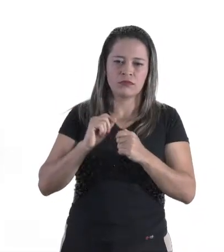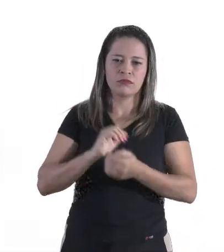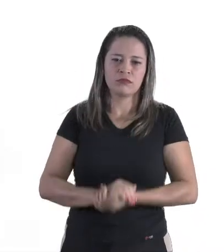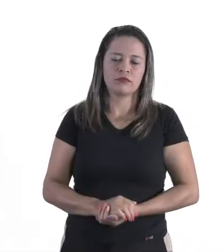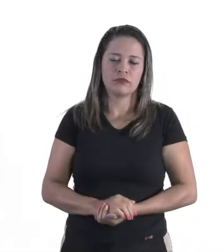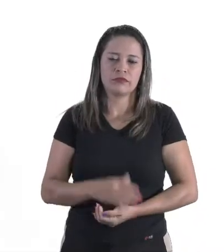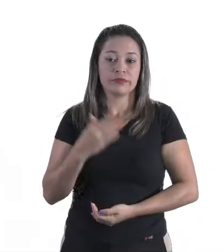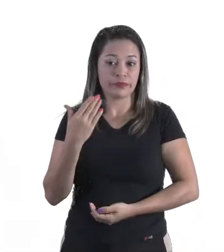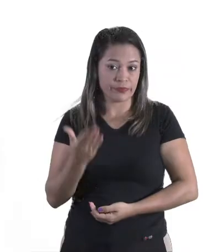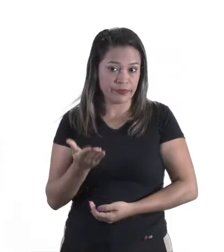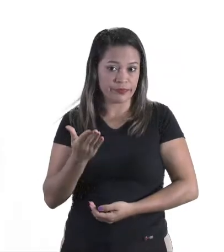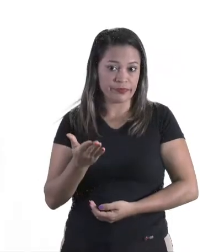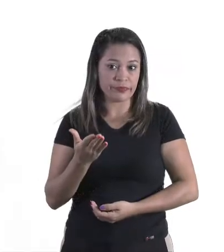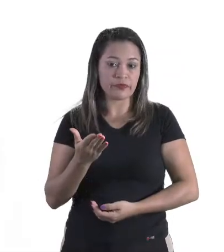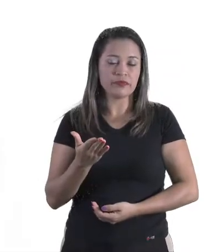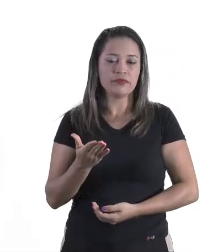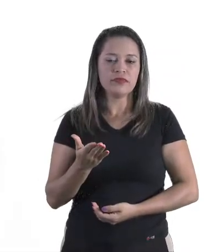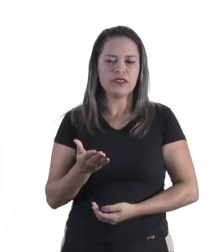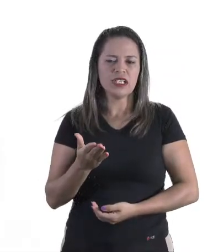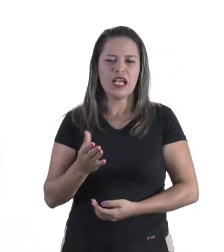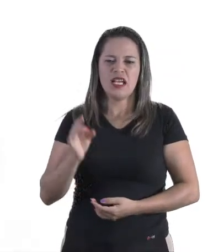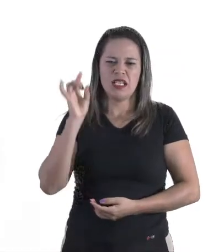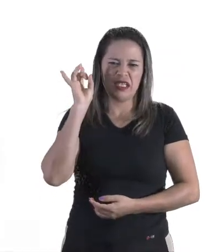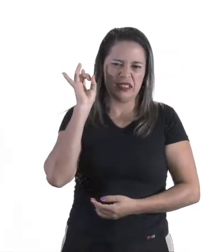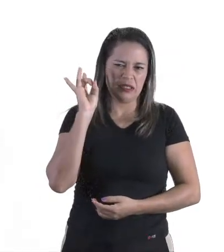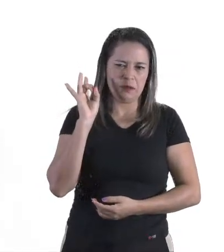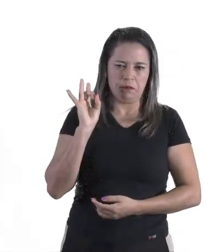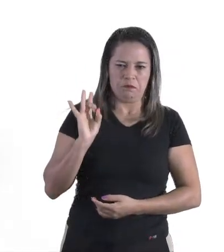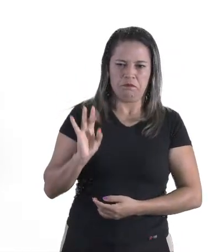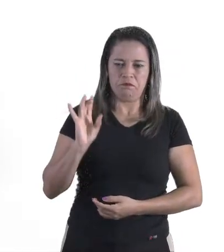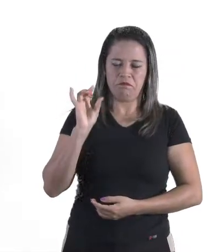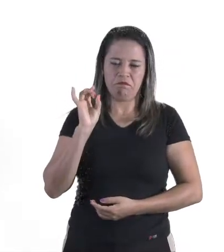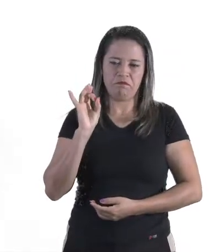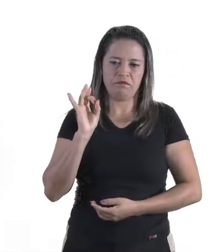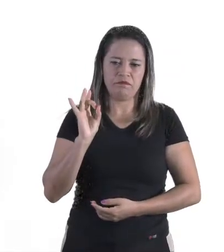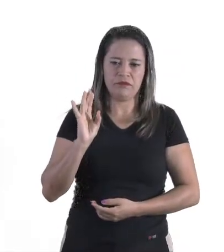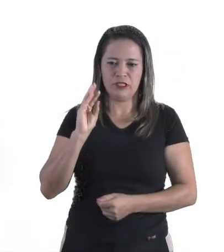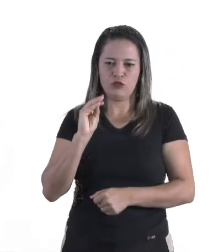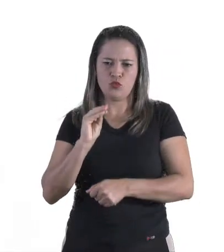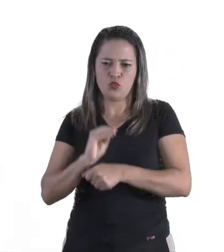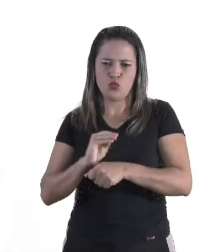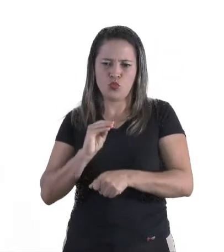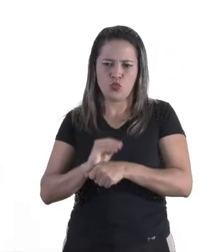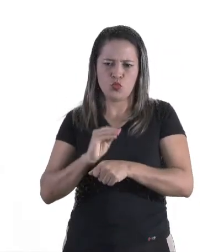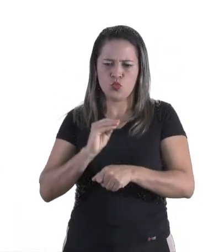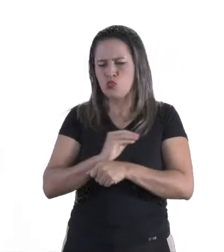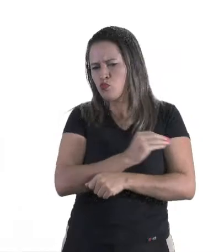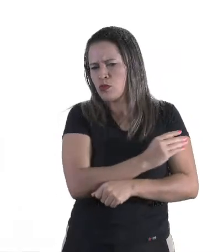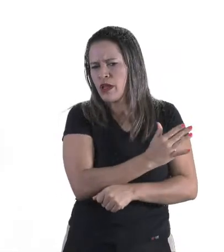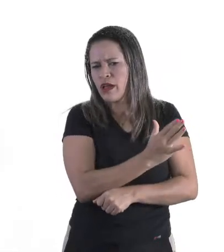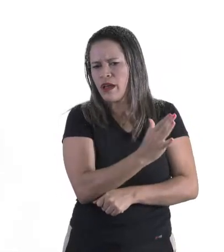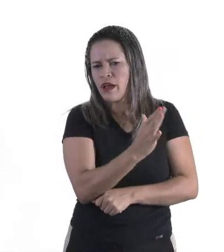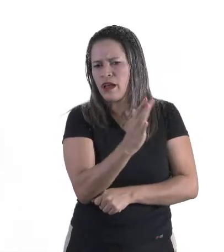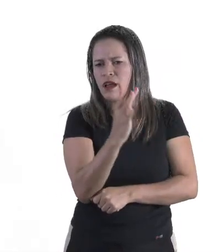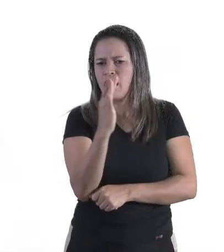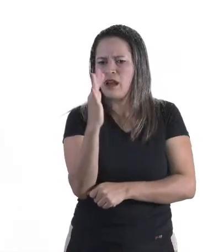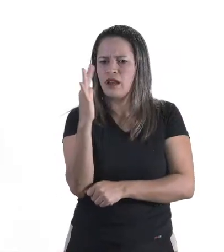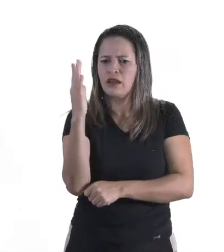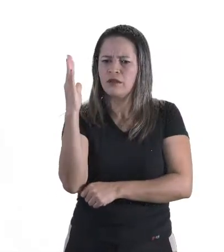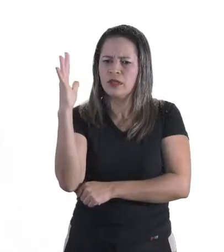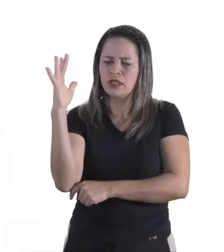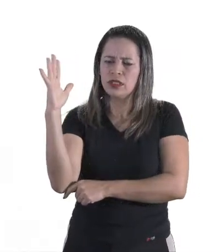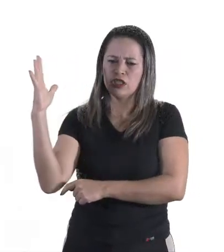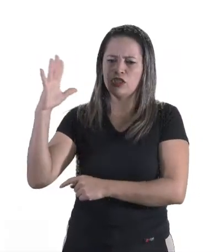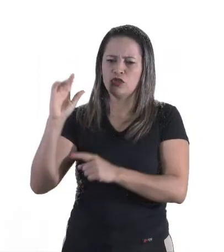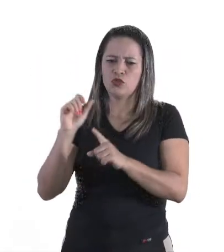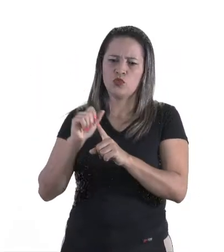profissional, gente, ele é especializado em cuidar da agricultura. Isso é, em cuidar da plantação do